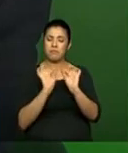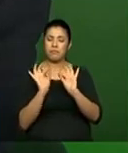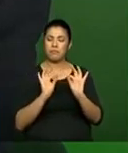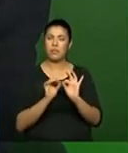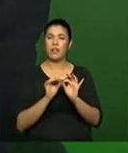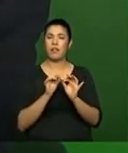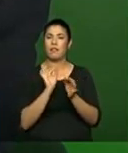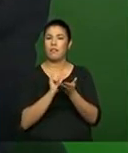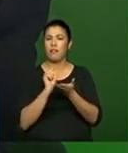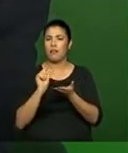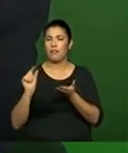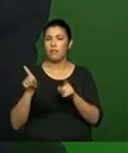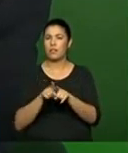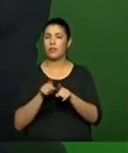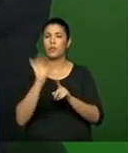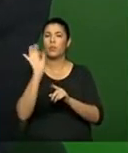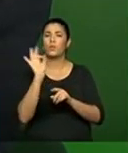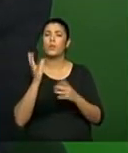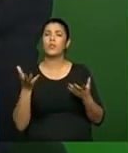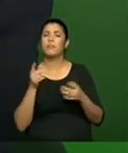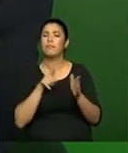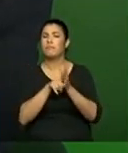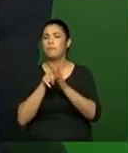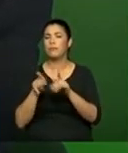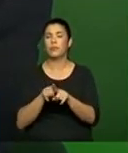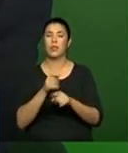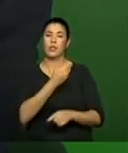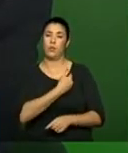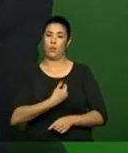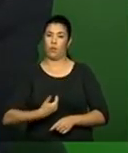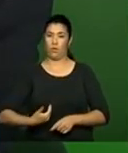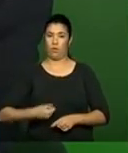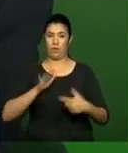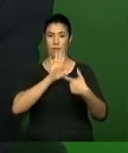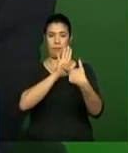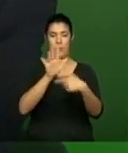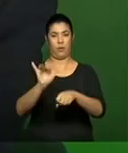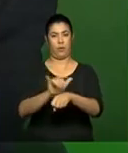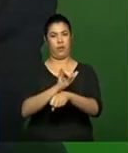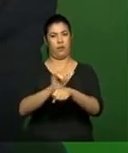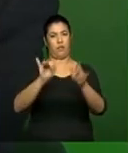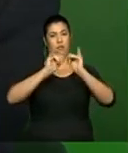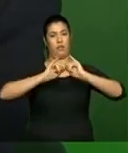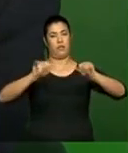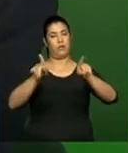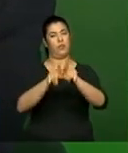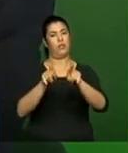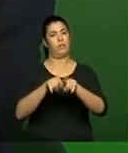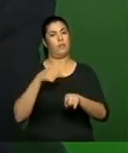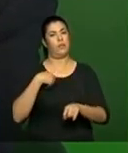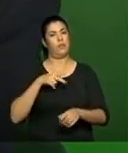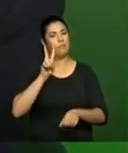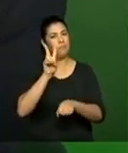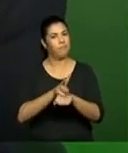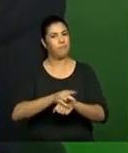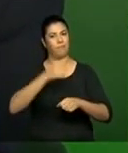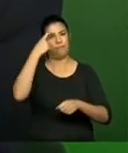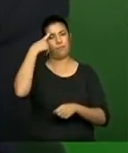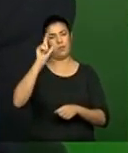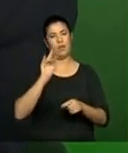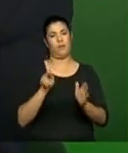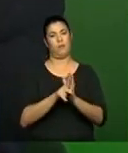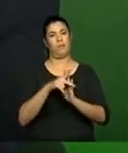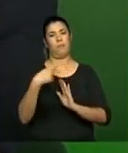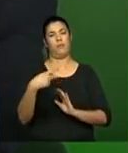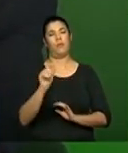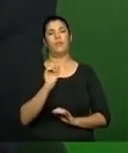Isso também significa que quando o governo vai fazer uma estratégia de anúncio, por exemplo, eu sempre vou defender que esse anúncio seja feito,